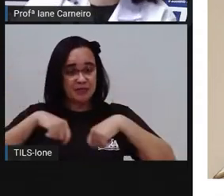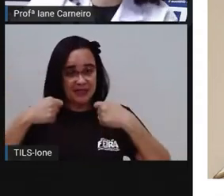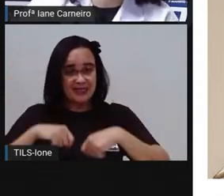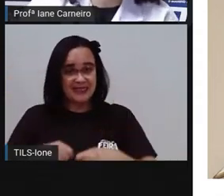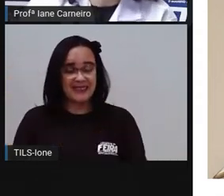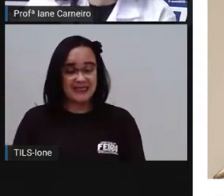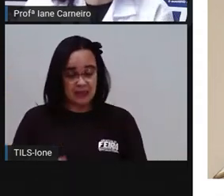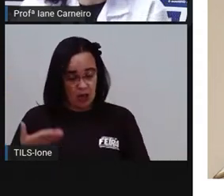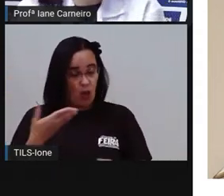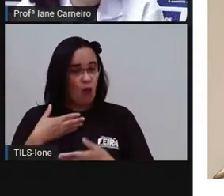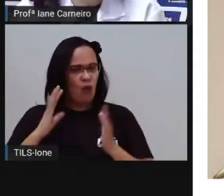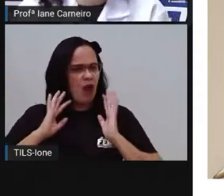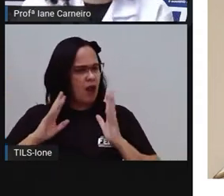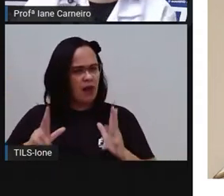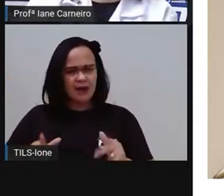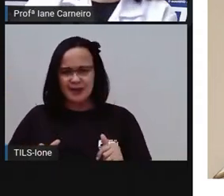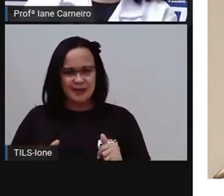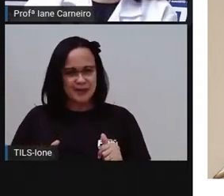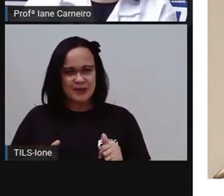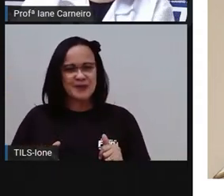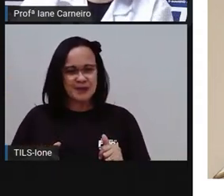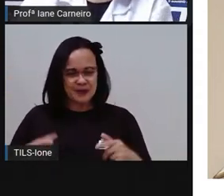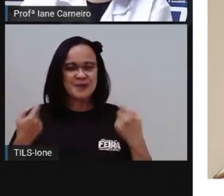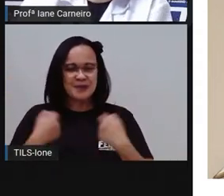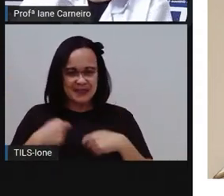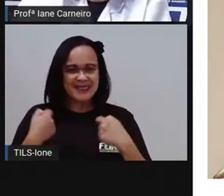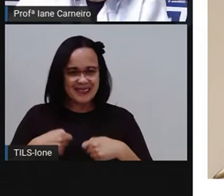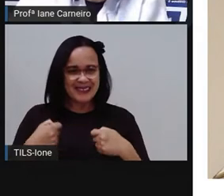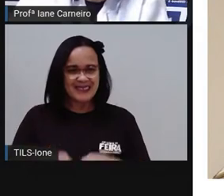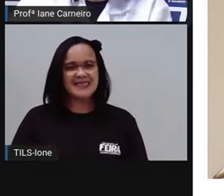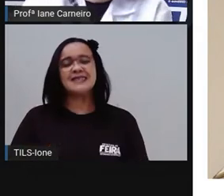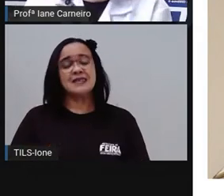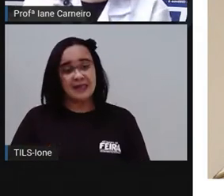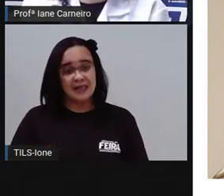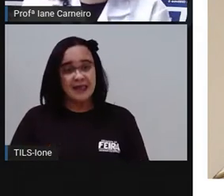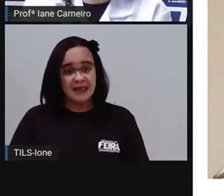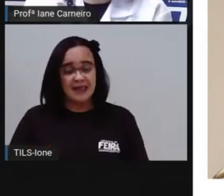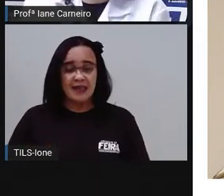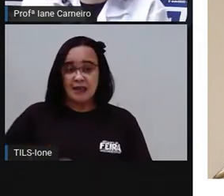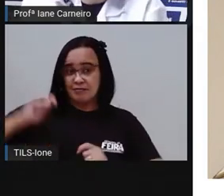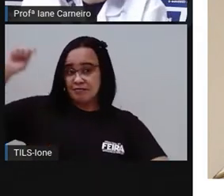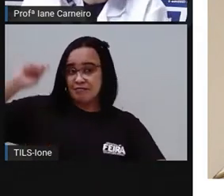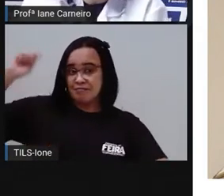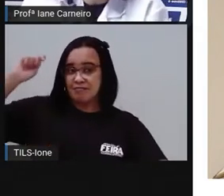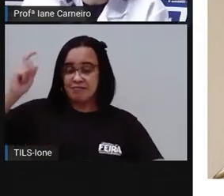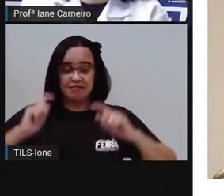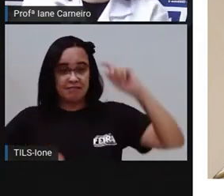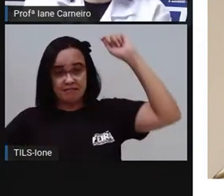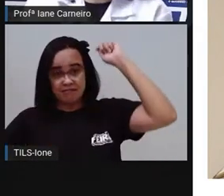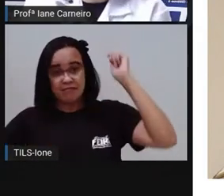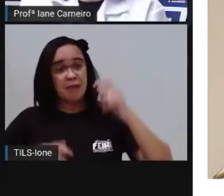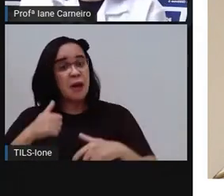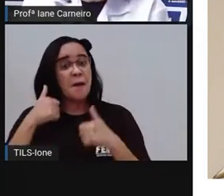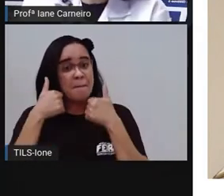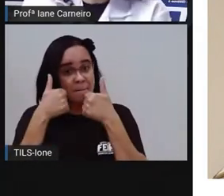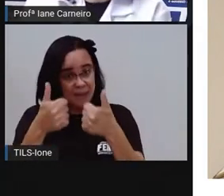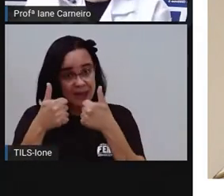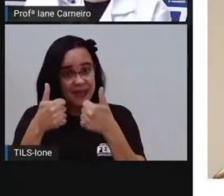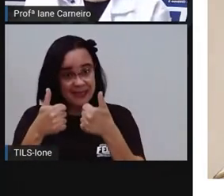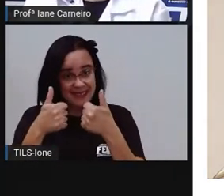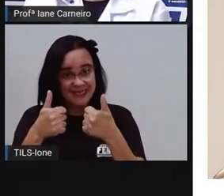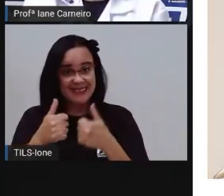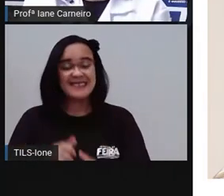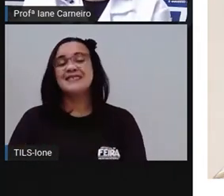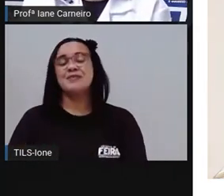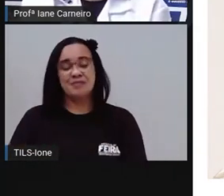objetivo da toalha é enxugar. E o nosso corpo acabou de tomar banho, então tem que enxugar com a toalha limpa, né? Senão o corpo vai ficar sujo de